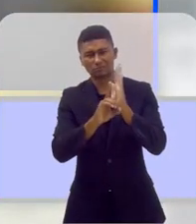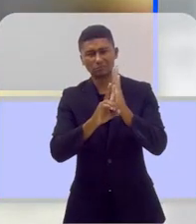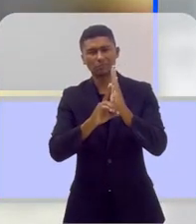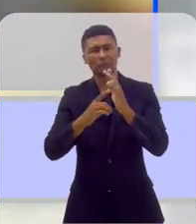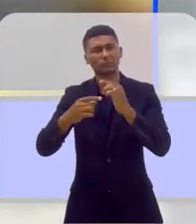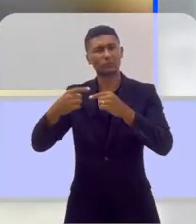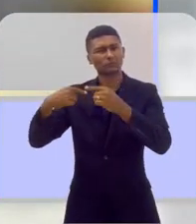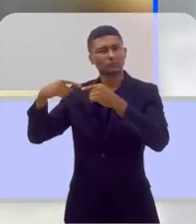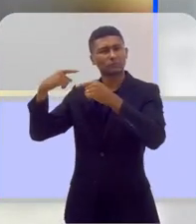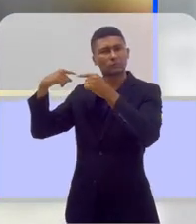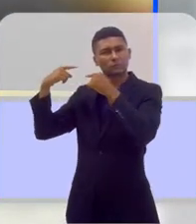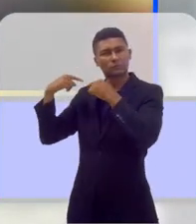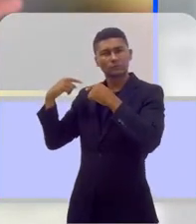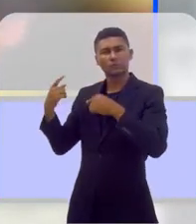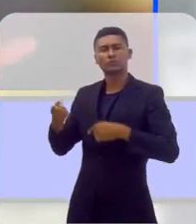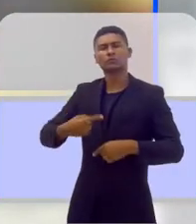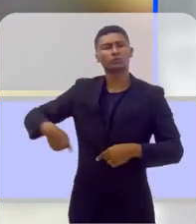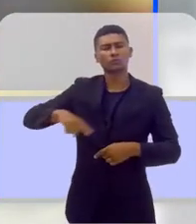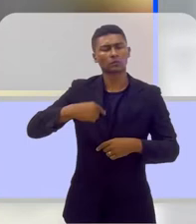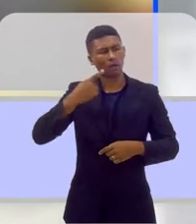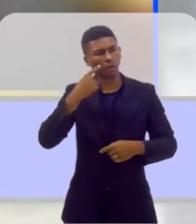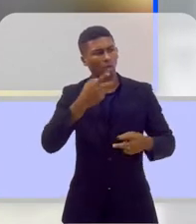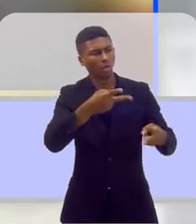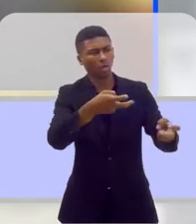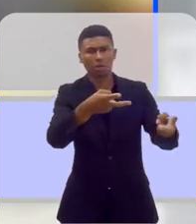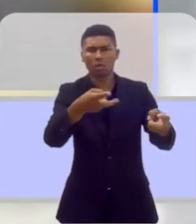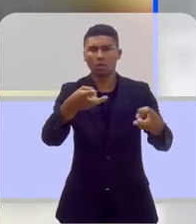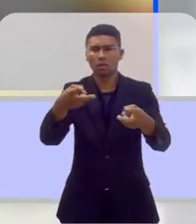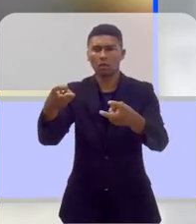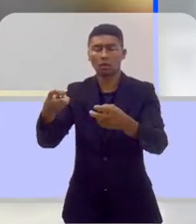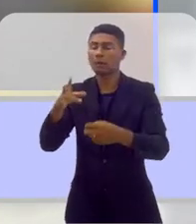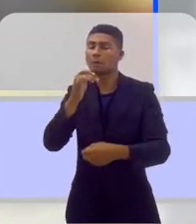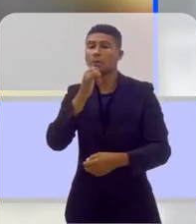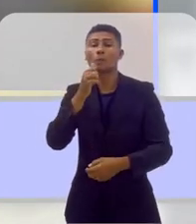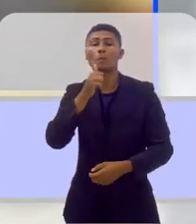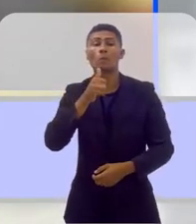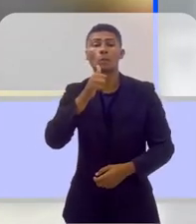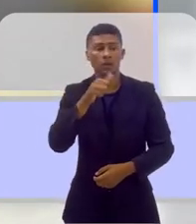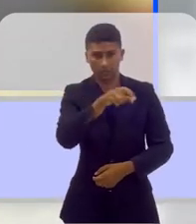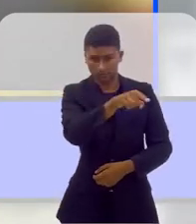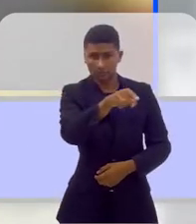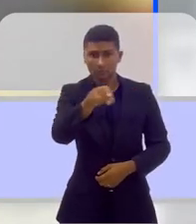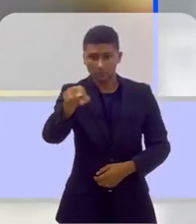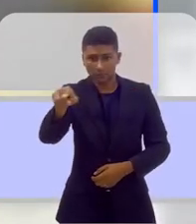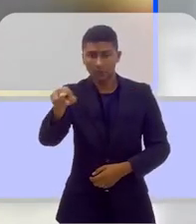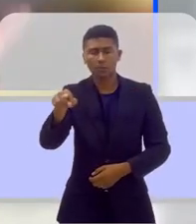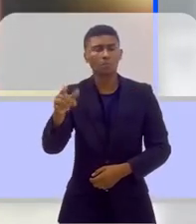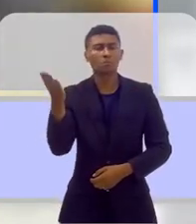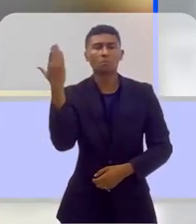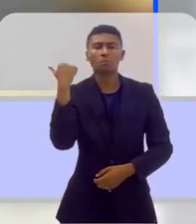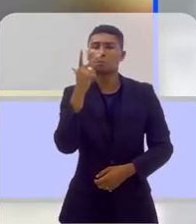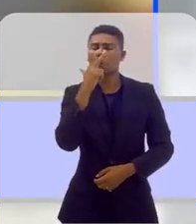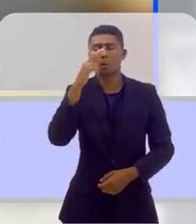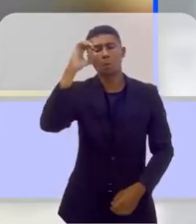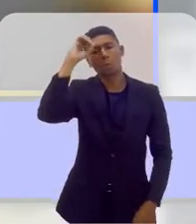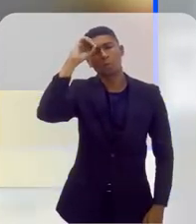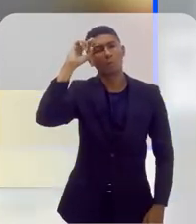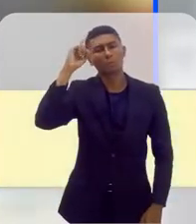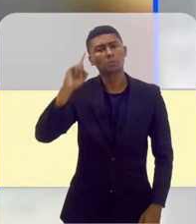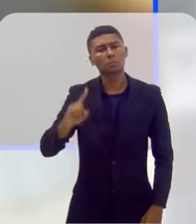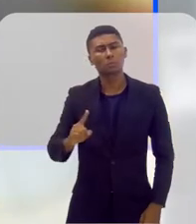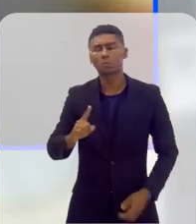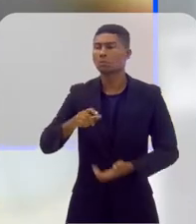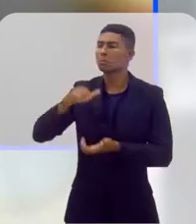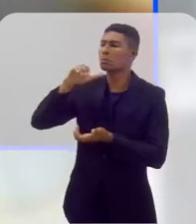devir, uma percepção de opressões, né? Por exemplo, mulheres que antes não sabiam que eram oprimidas nas suas relações